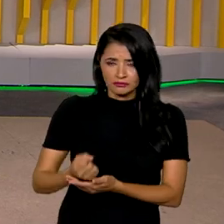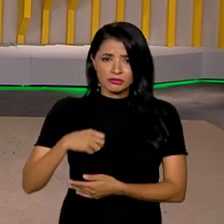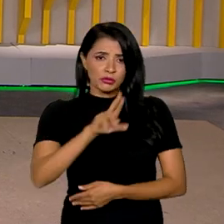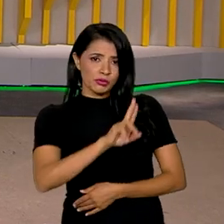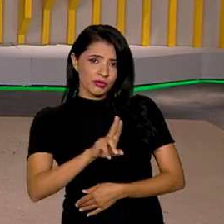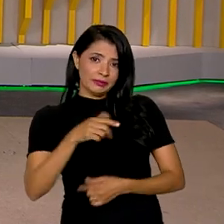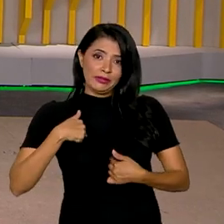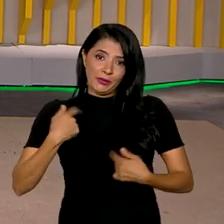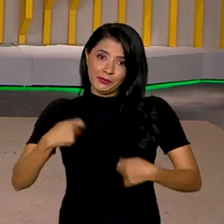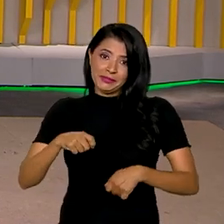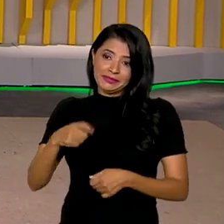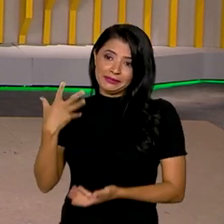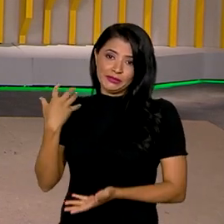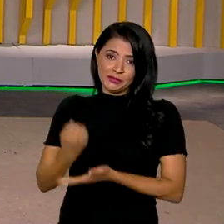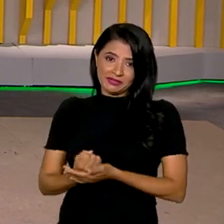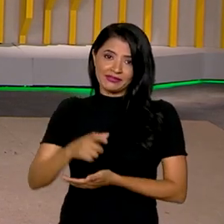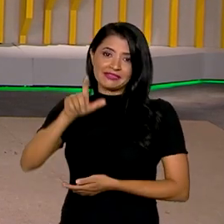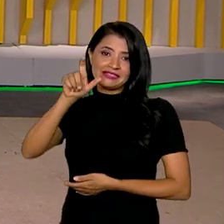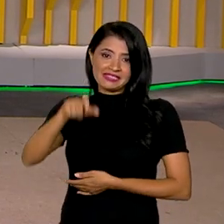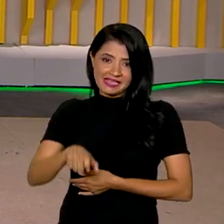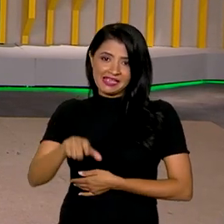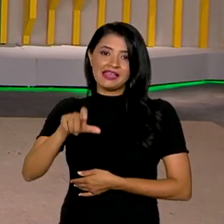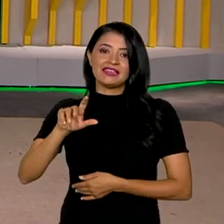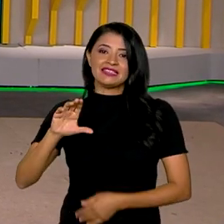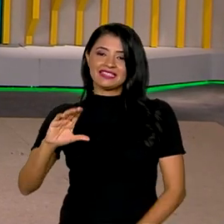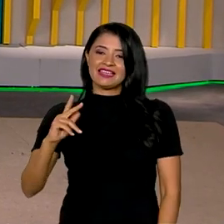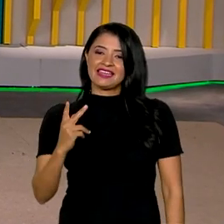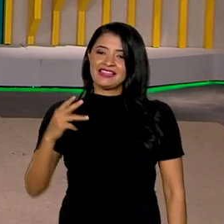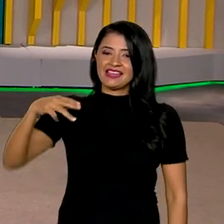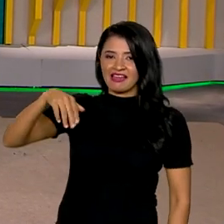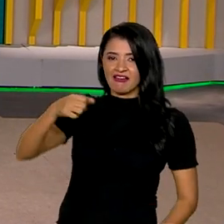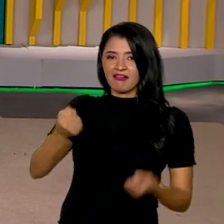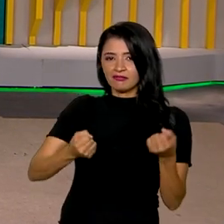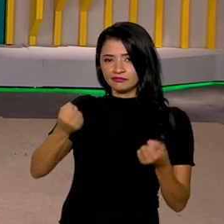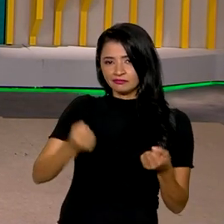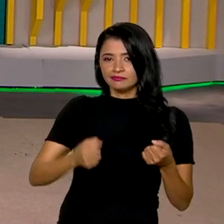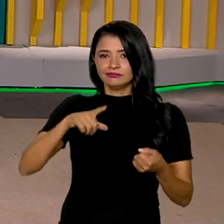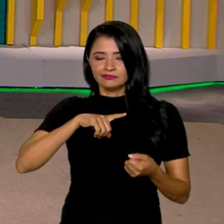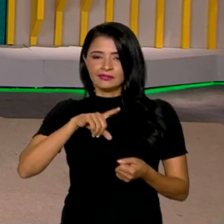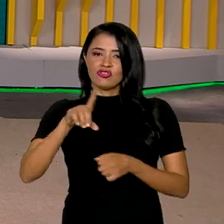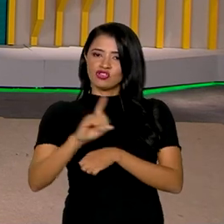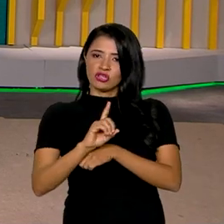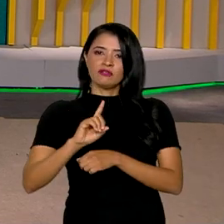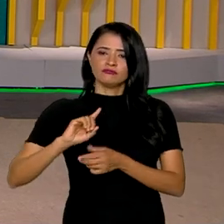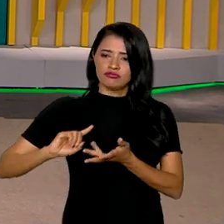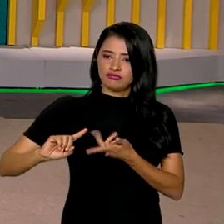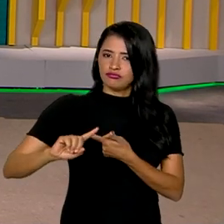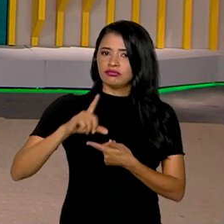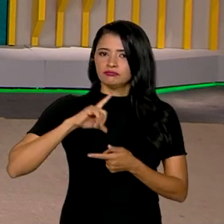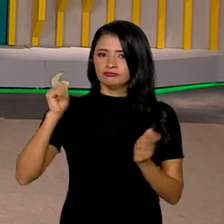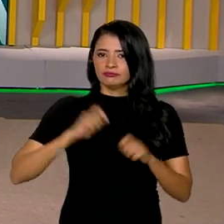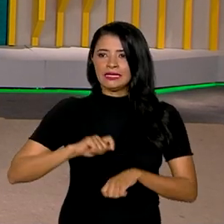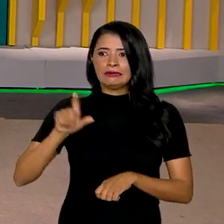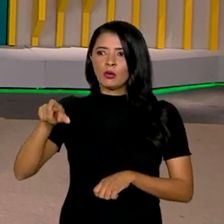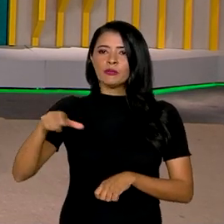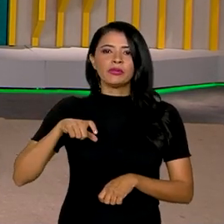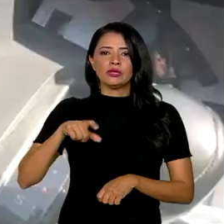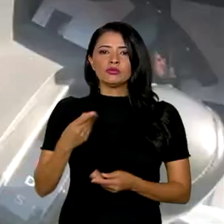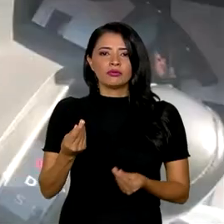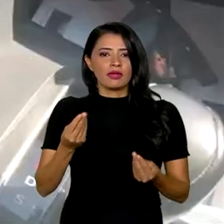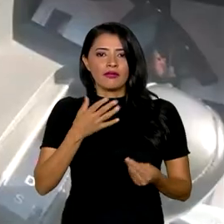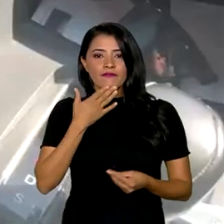ainda preciso baixar a CNH Digital, porque são inúmeras vantagens que vão além de ter o documento sempre à mão. Olha só.